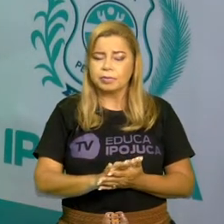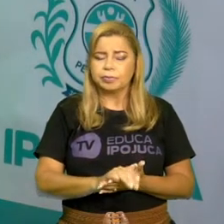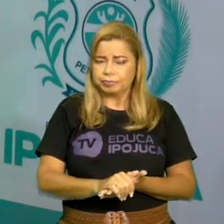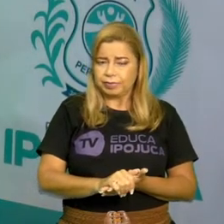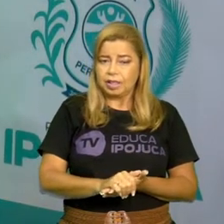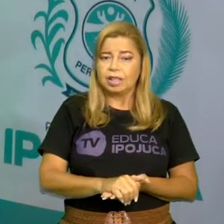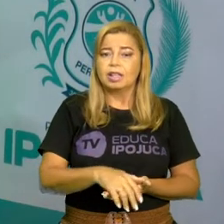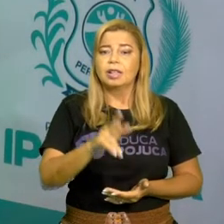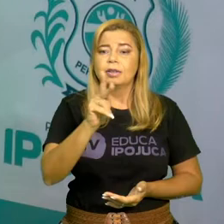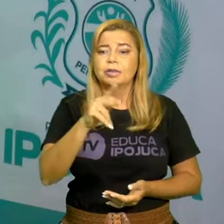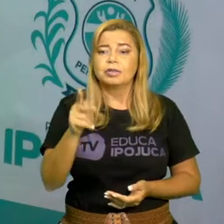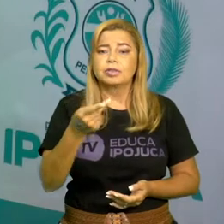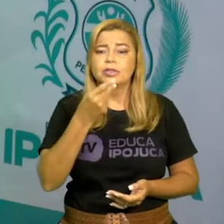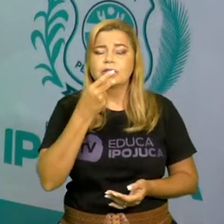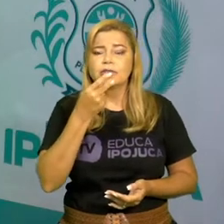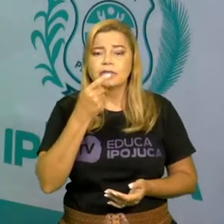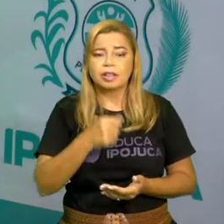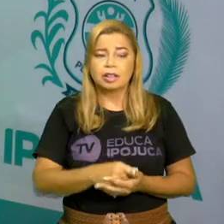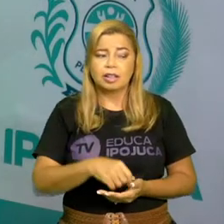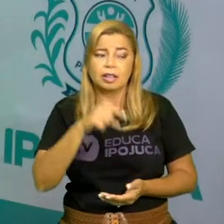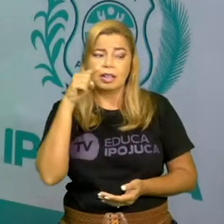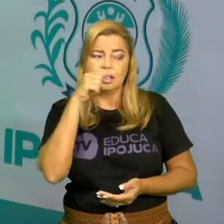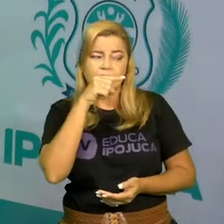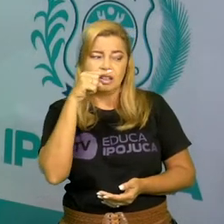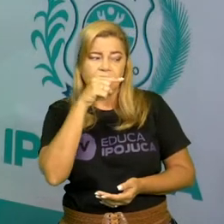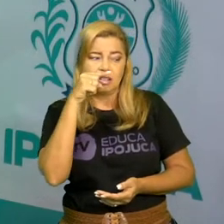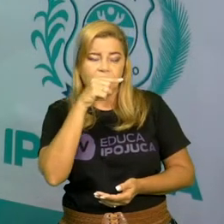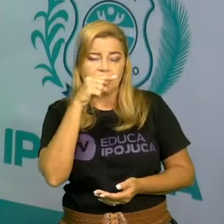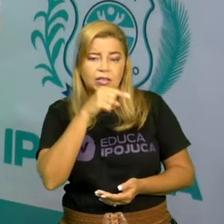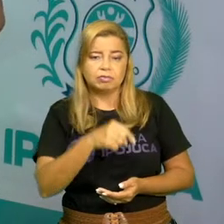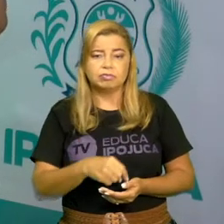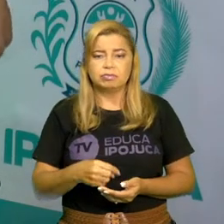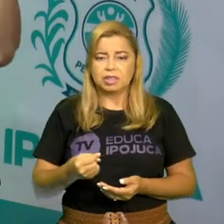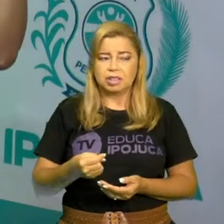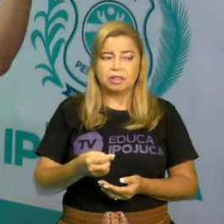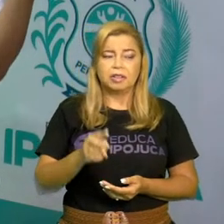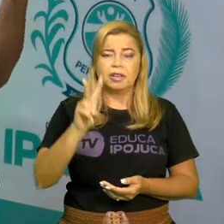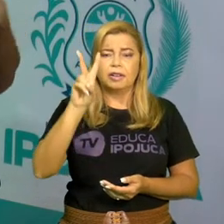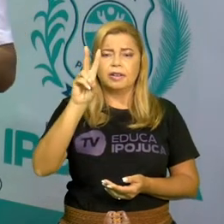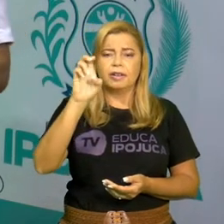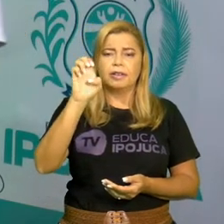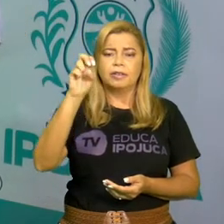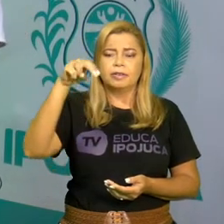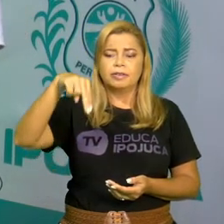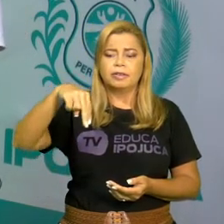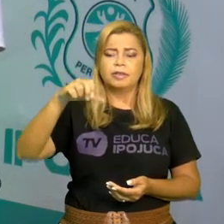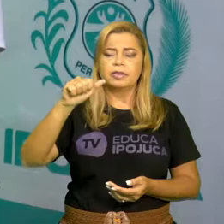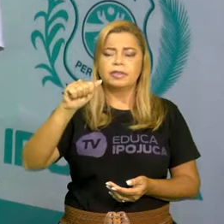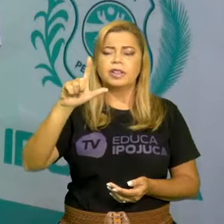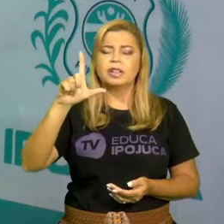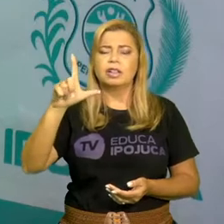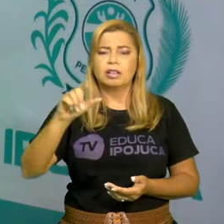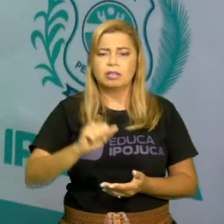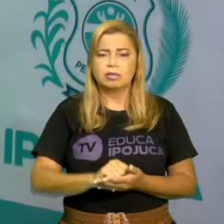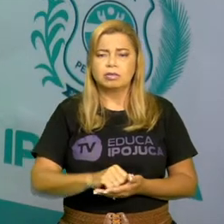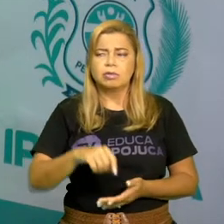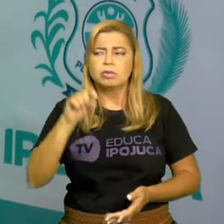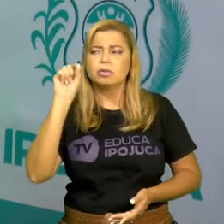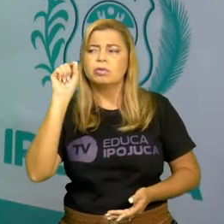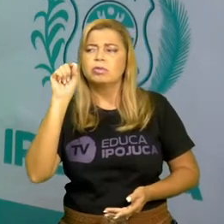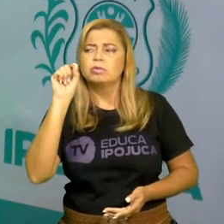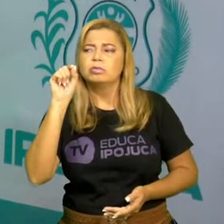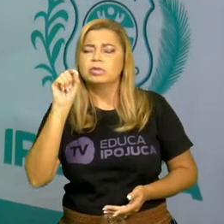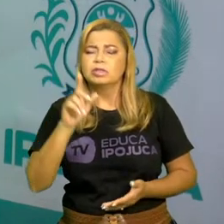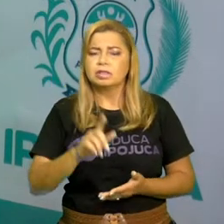O que é uma coisa venal? Aí é no dicionário que a gente vai entender o que é uma coisa venal. Ou de,